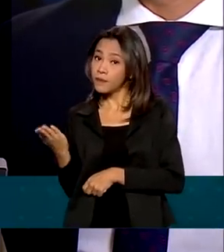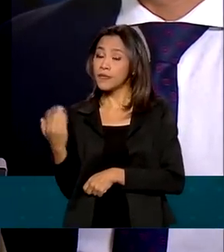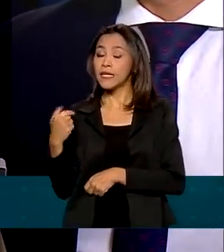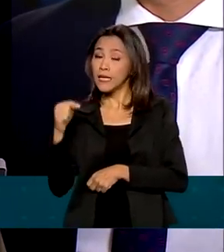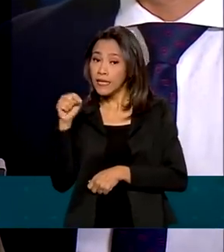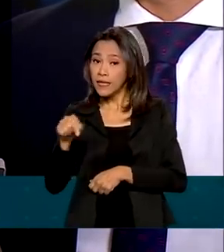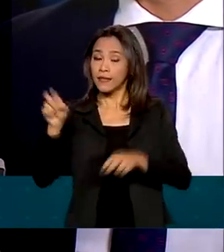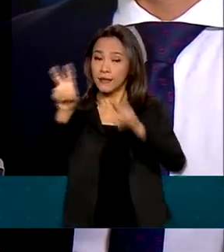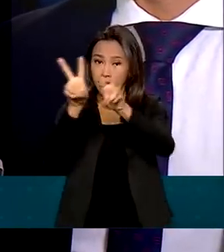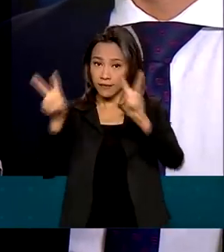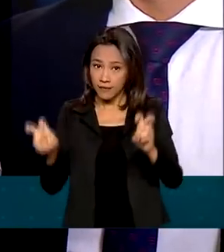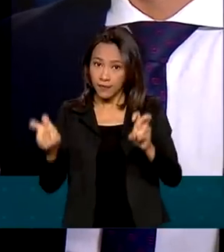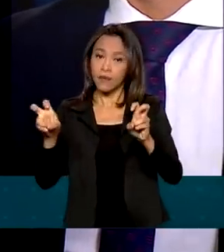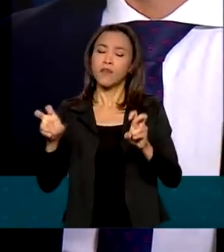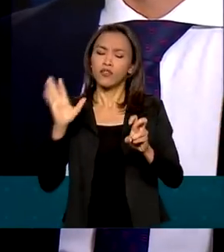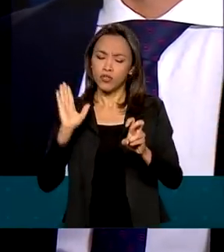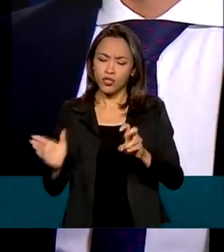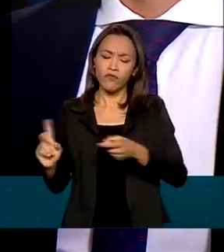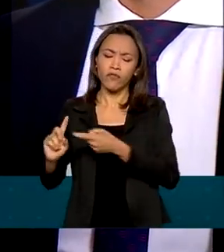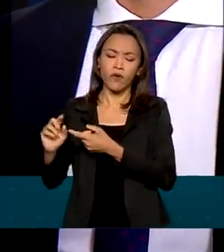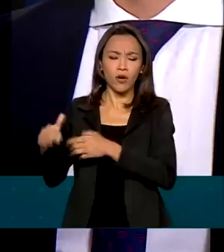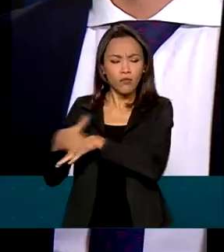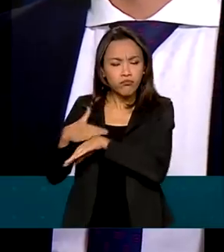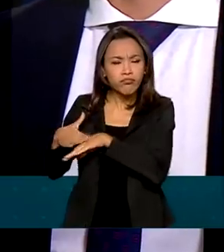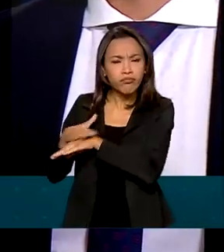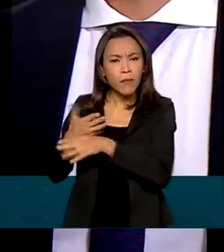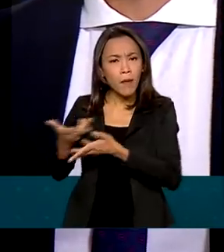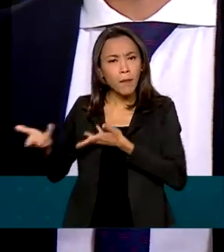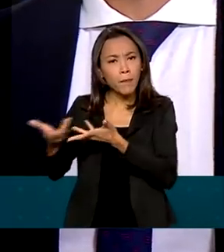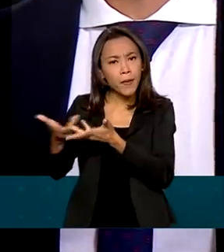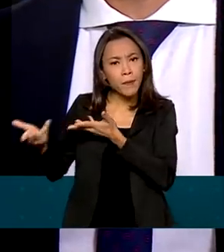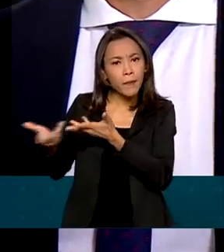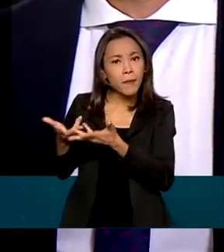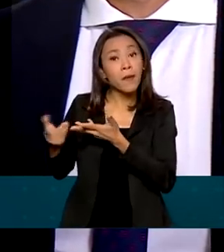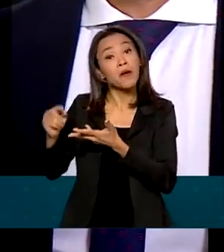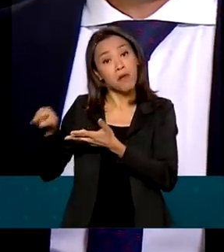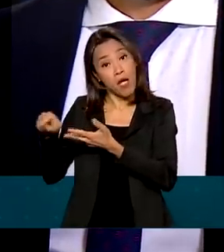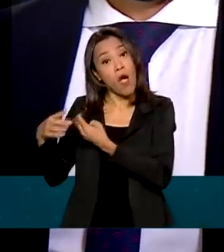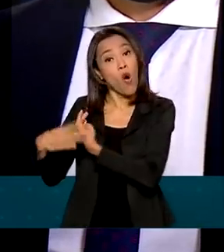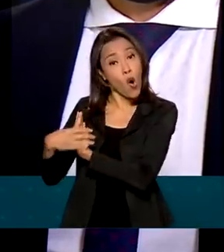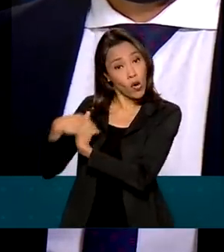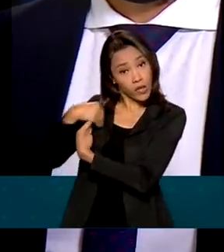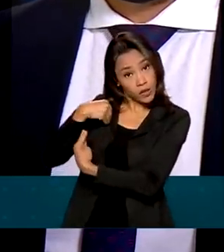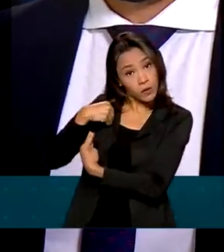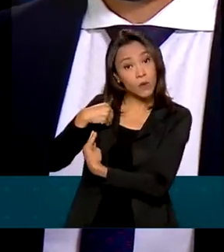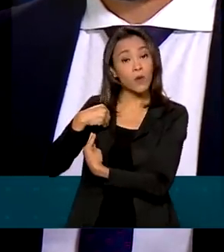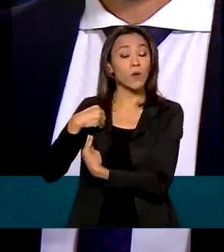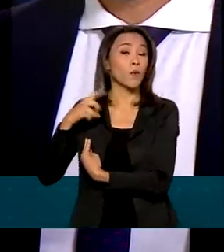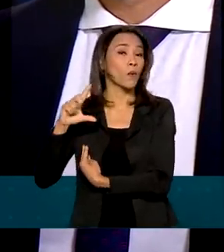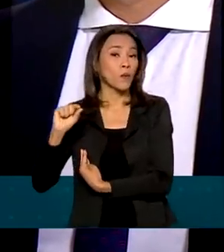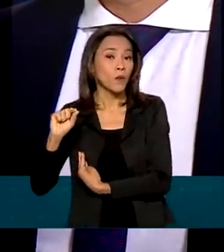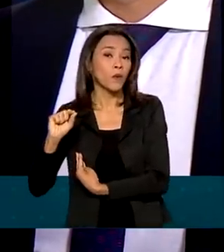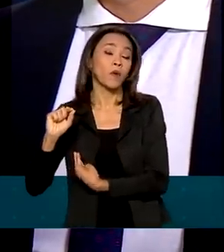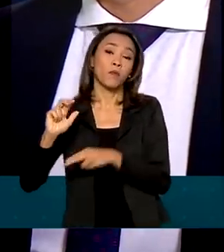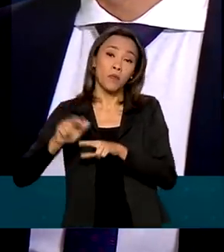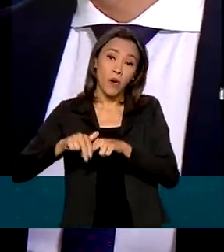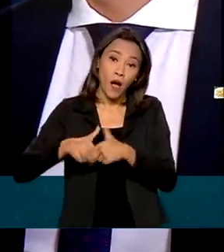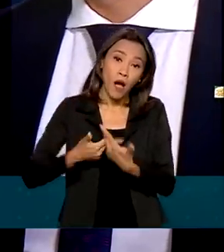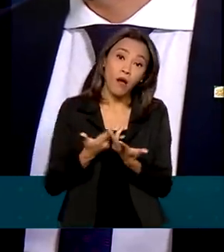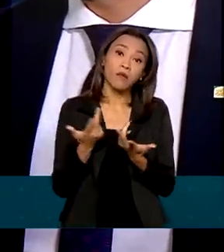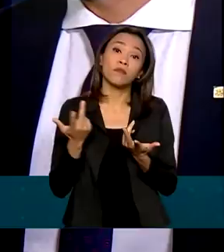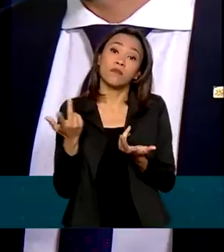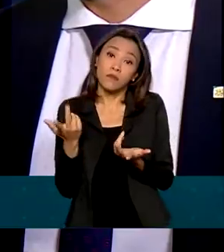assunto foi discutido e, por orientação da Controladoria Geral da União, por uma questão de